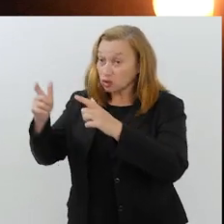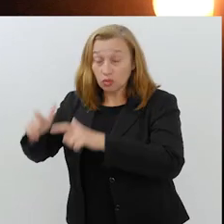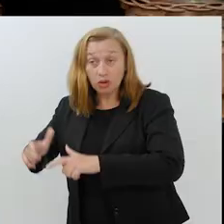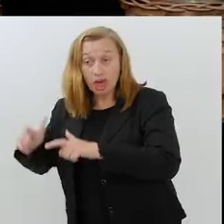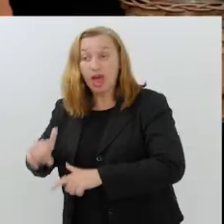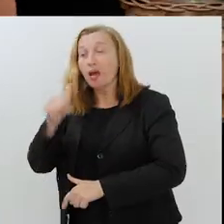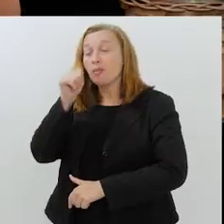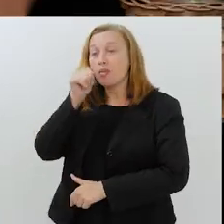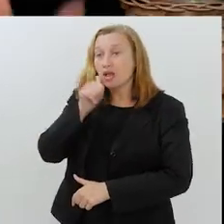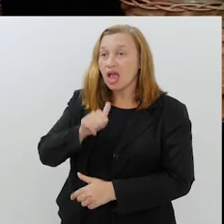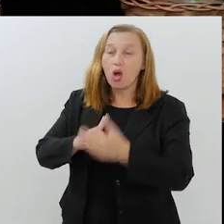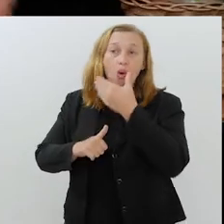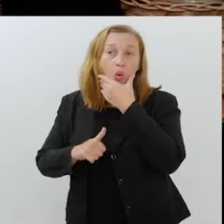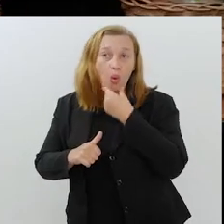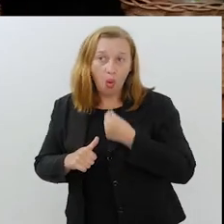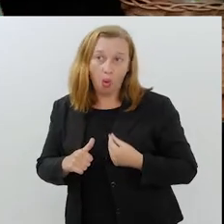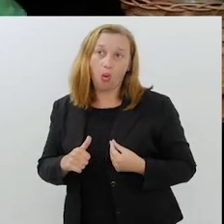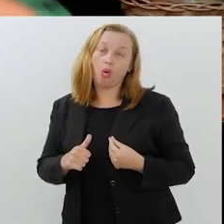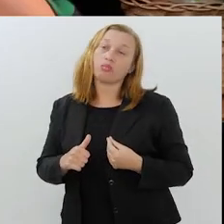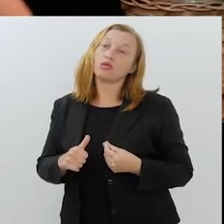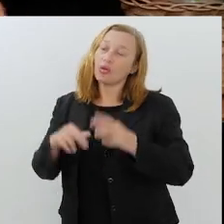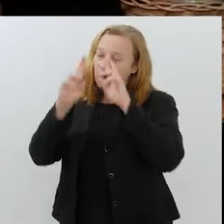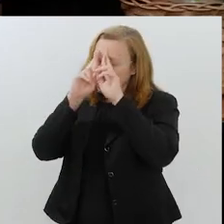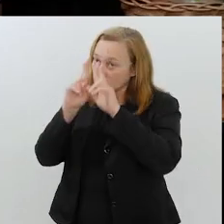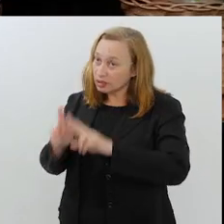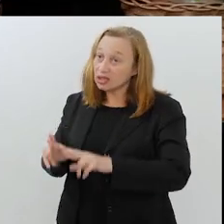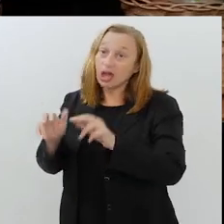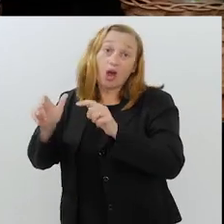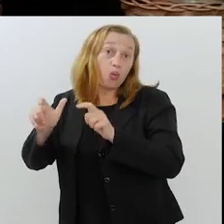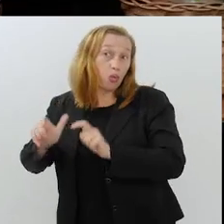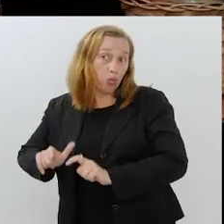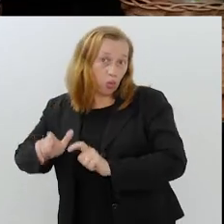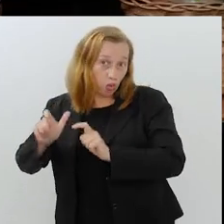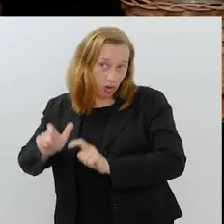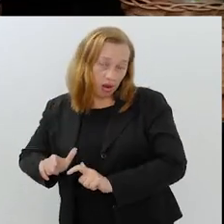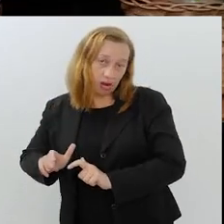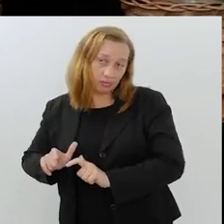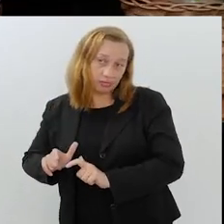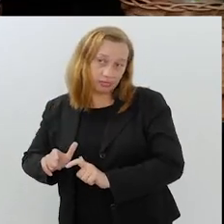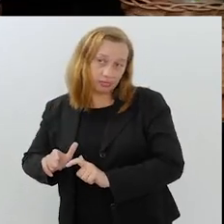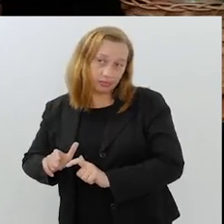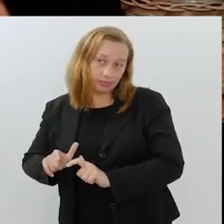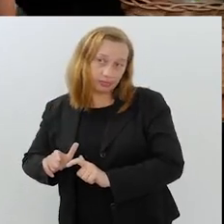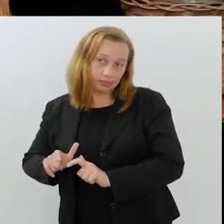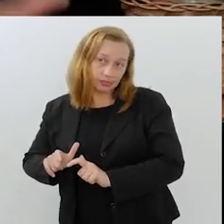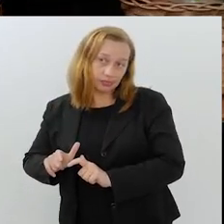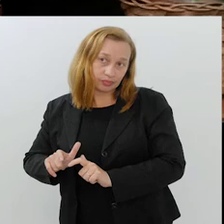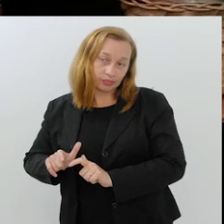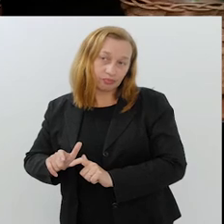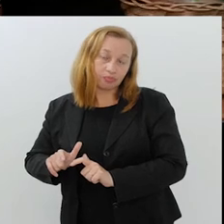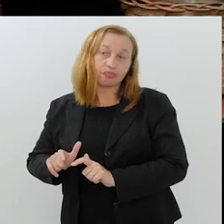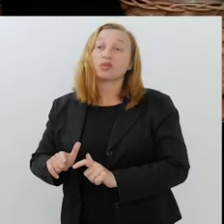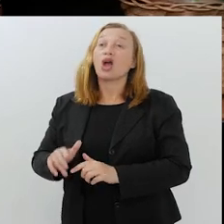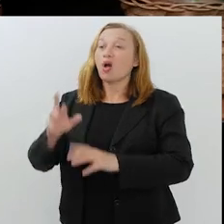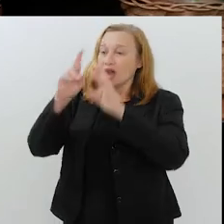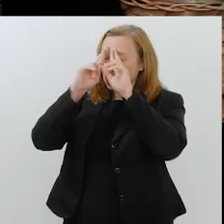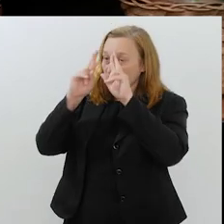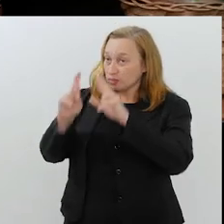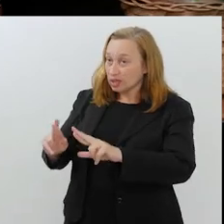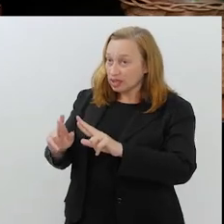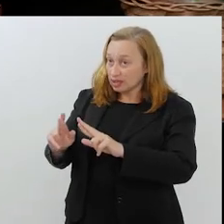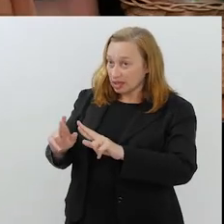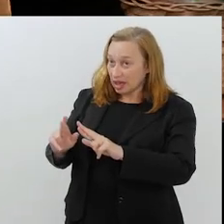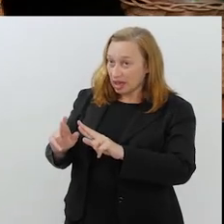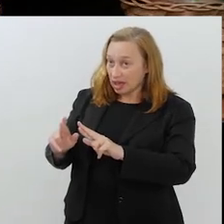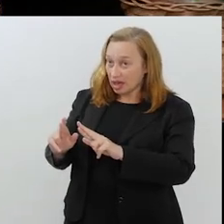tanto o homem quanto a mulher, de uma forma respeitosa. Respeito a quê? Ao dono da casa, principalmente,